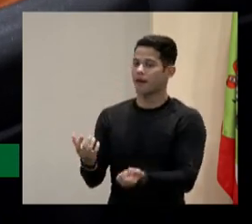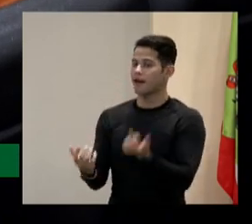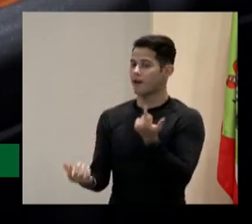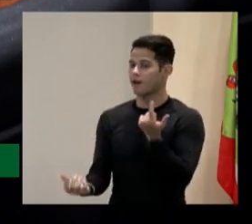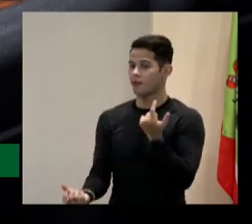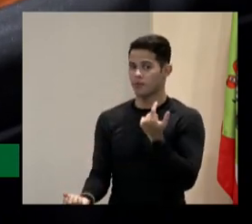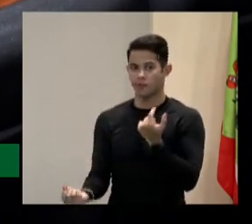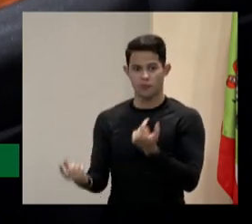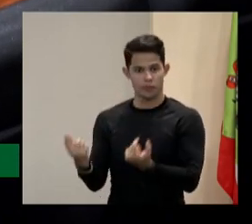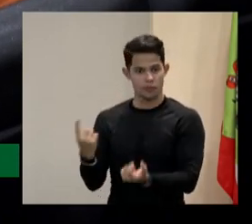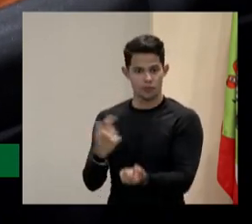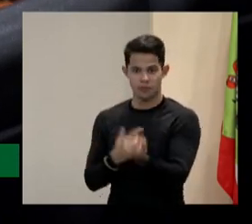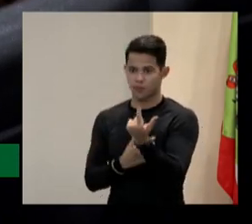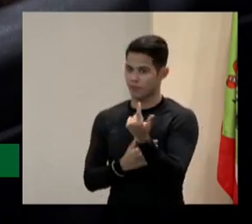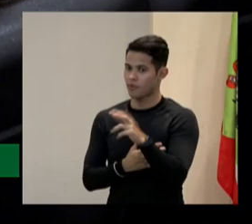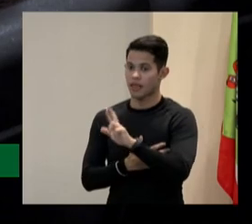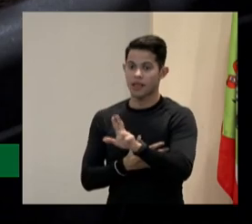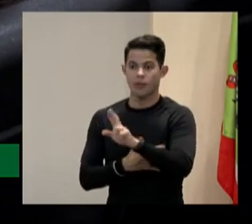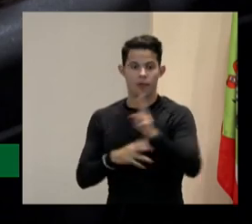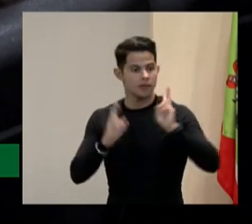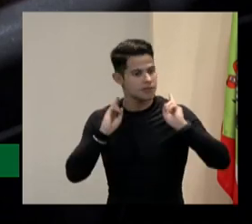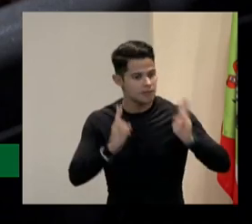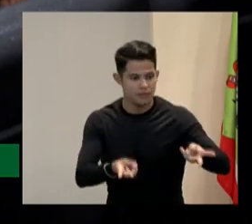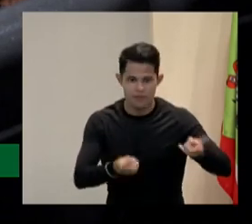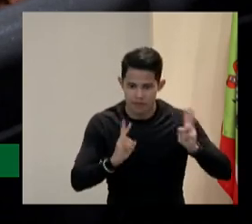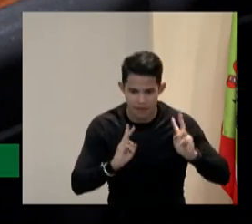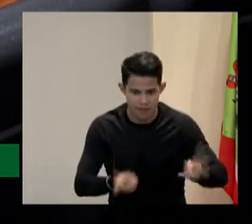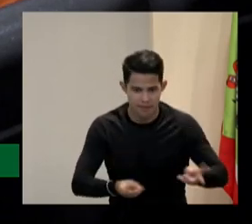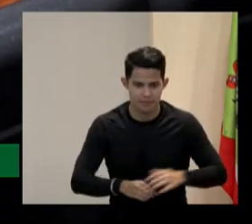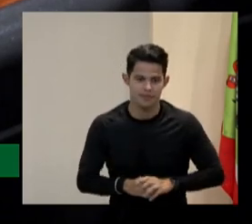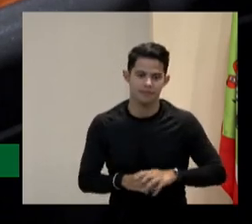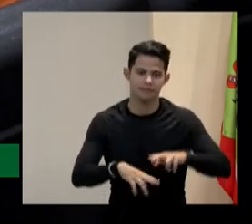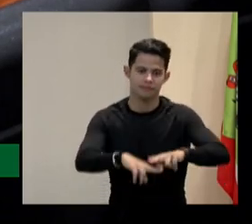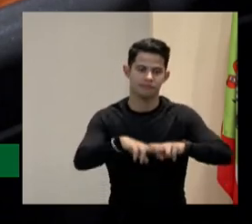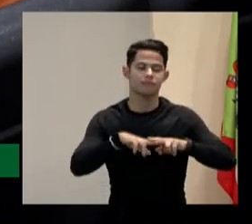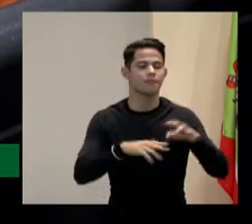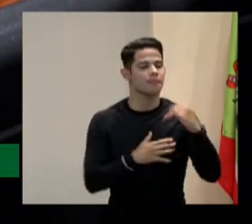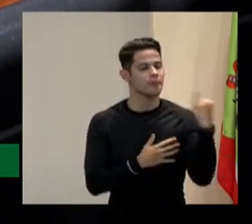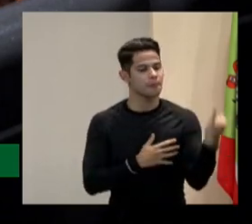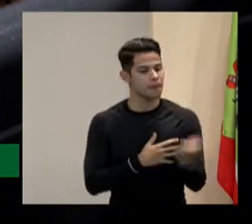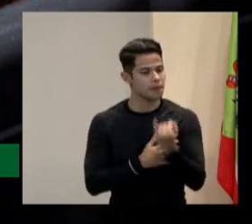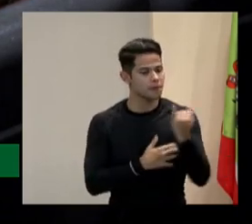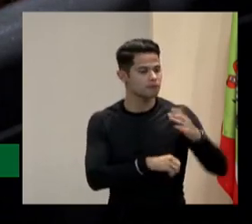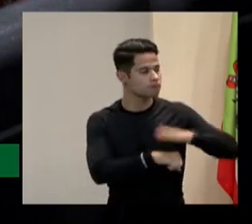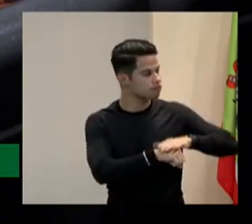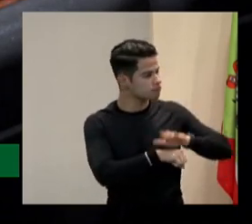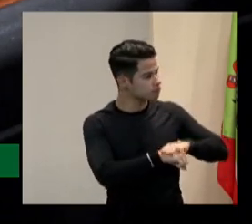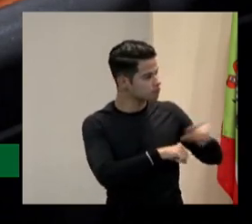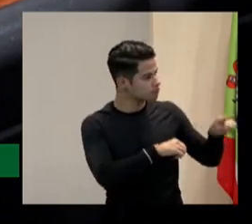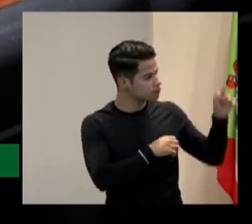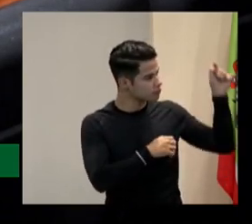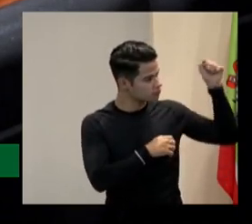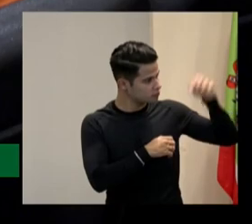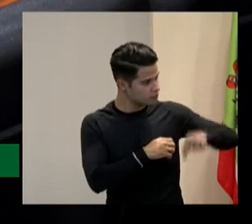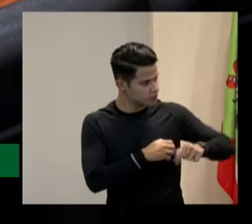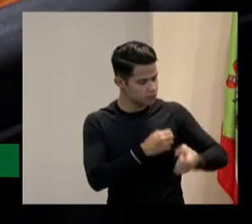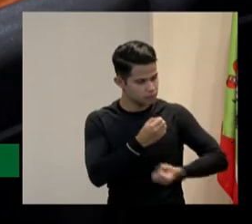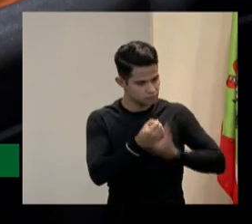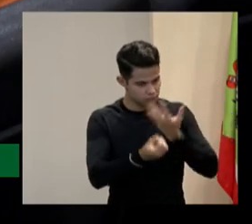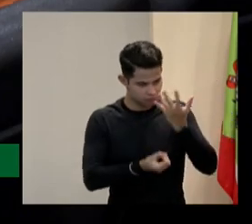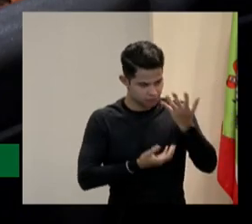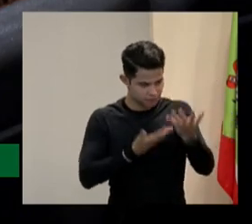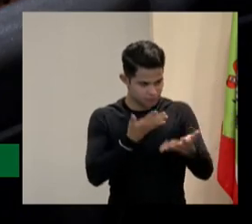é sempre que isso acontece então muito importante esse teu posicionamento já sou desde já sou